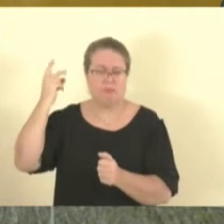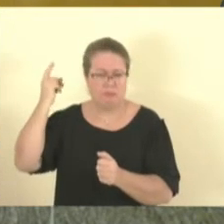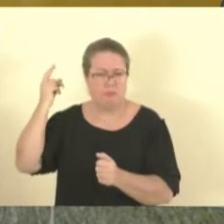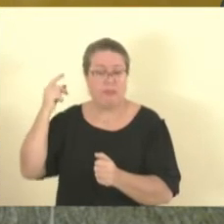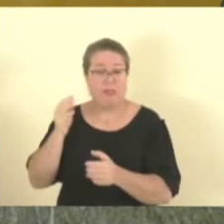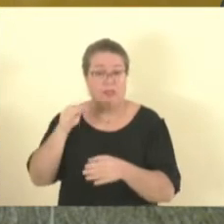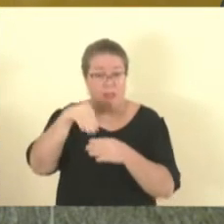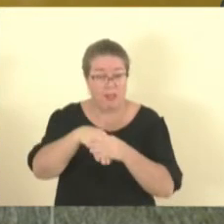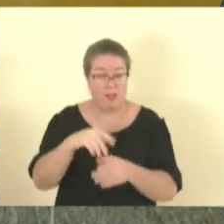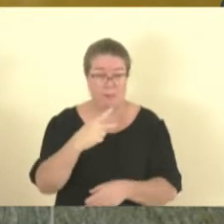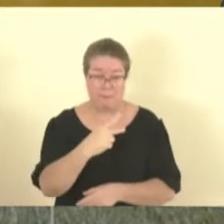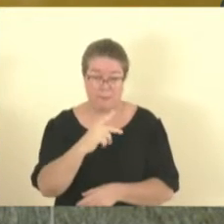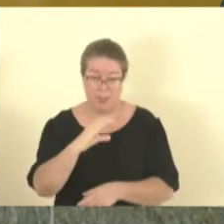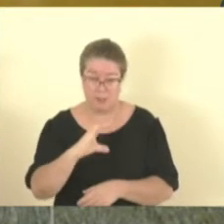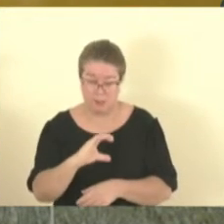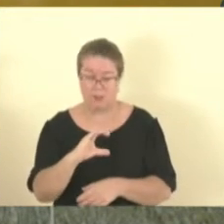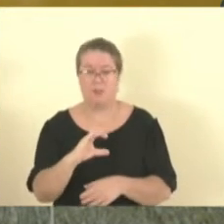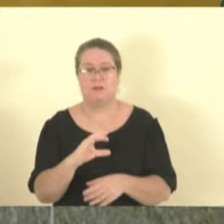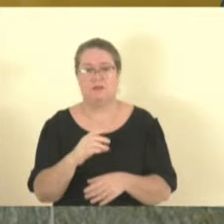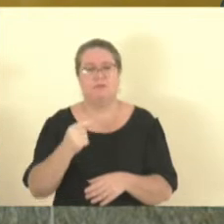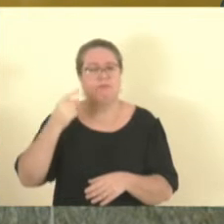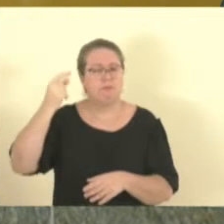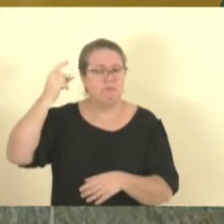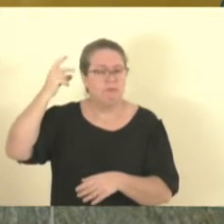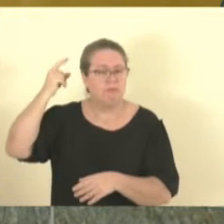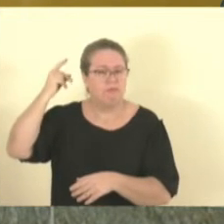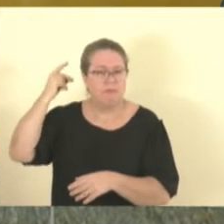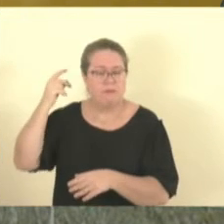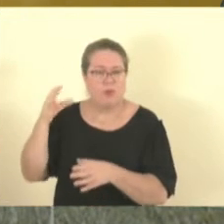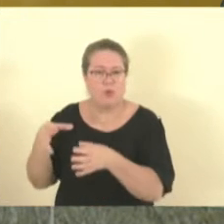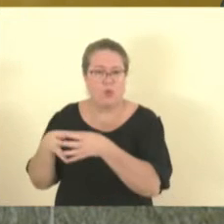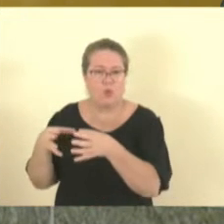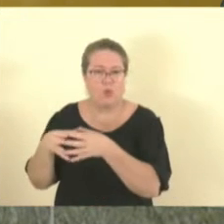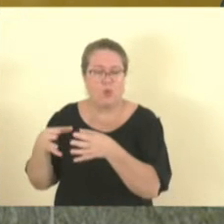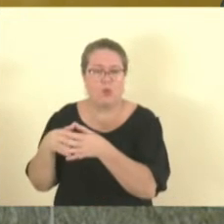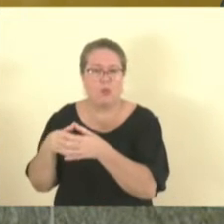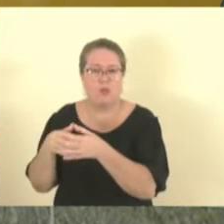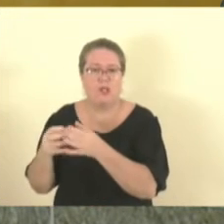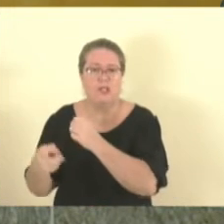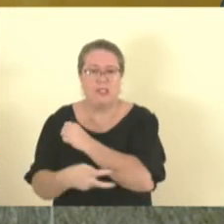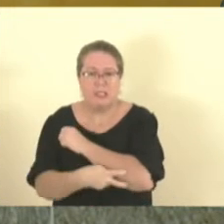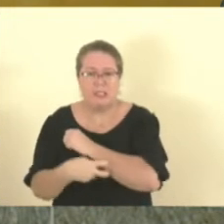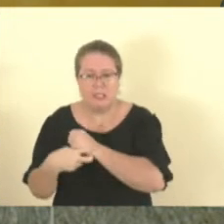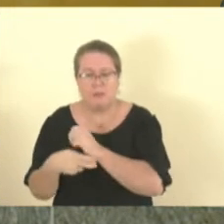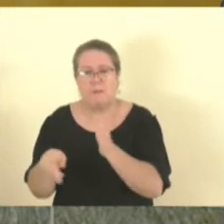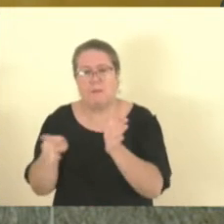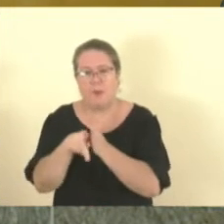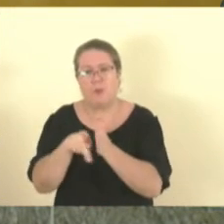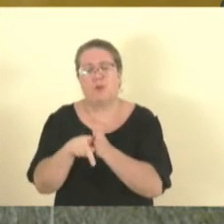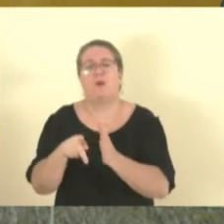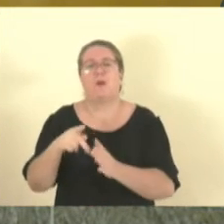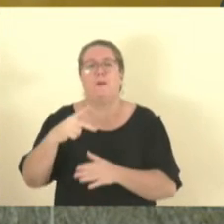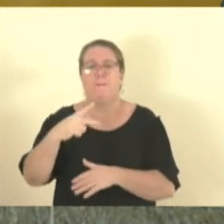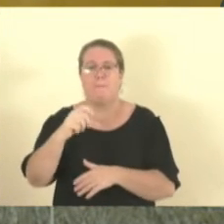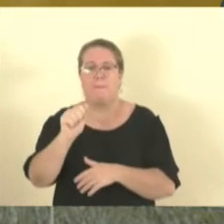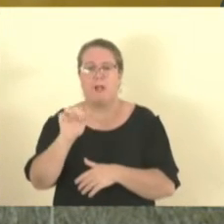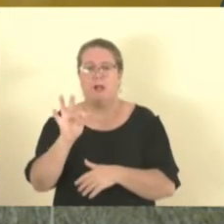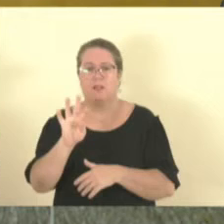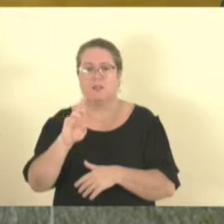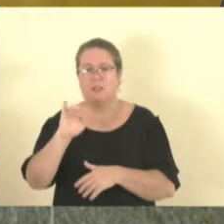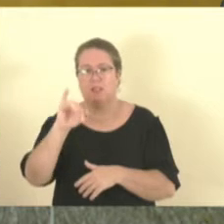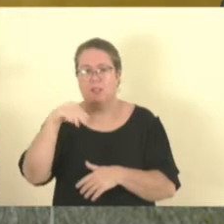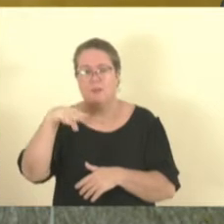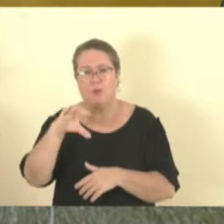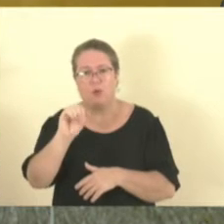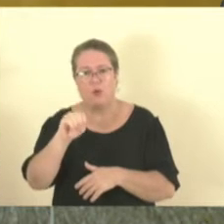pessoas, trabalhou também comigo na divisão de repressão aos crimes contra o patrimônio e o Marco Aurélio prestou concurso público